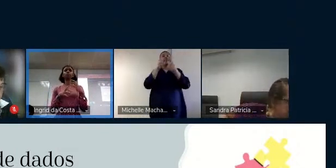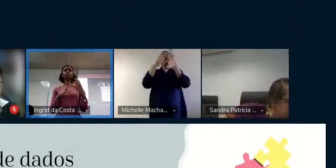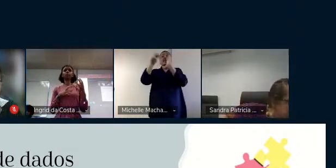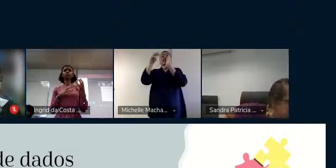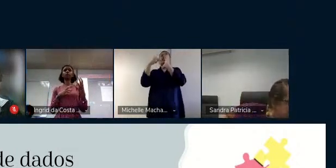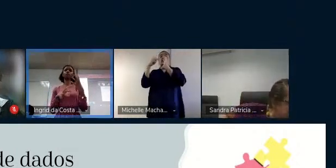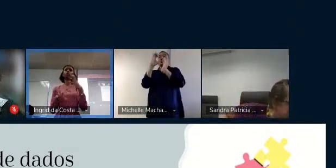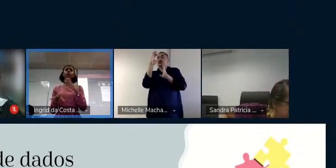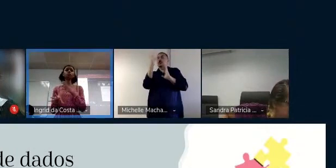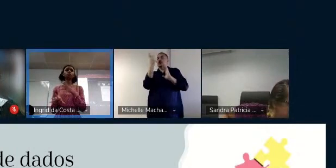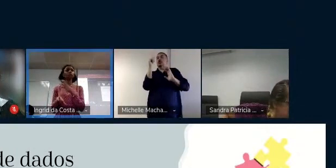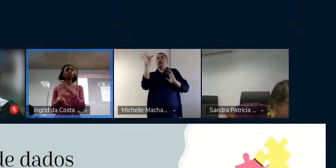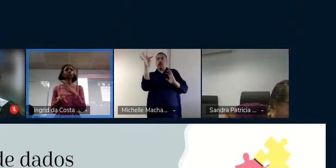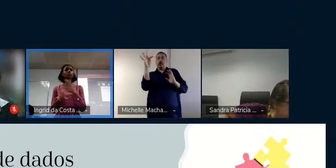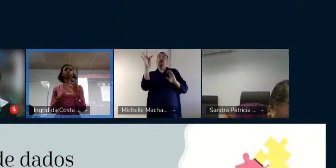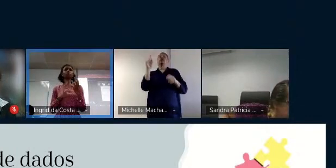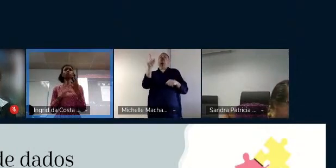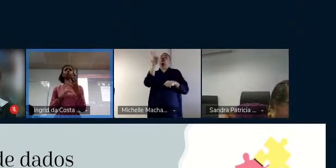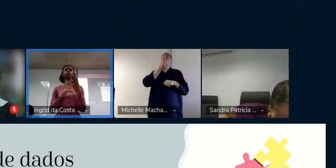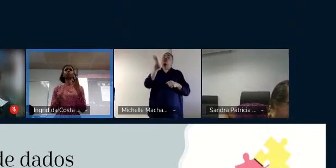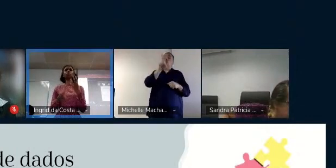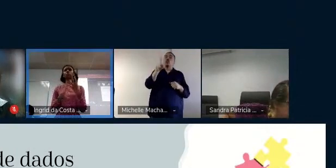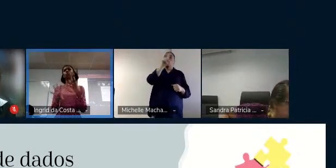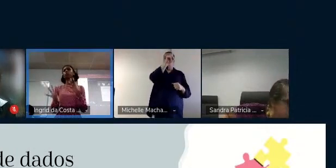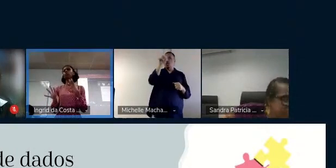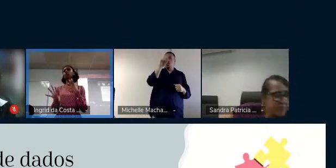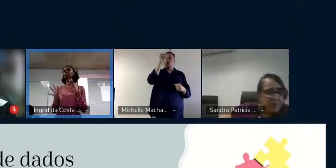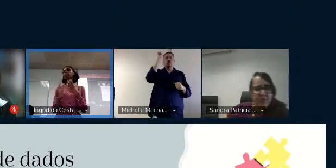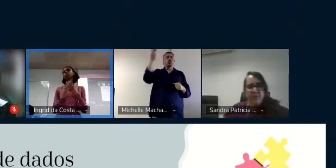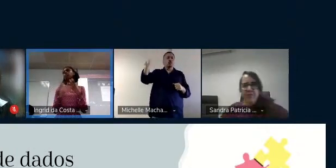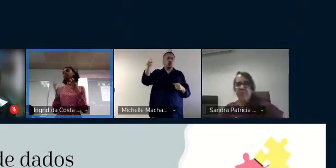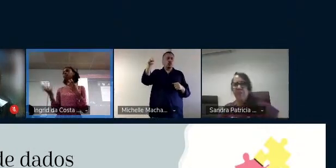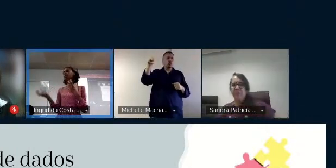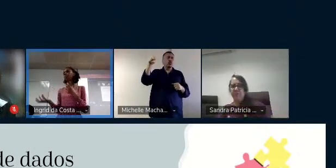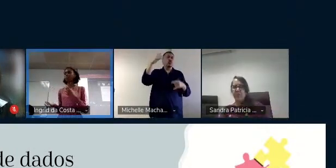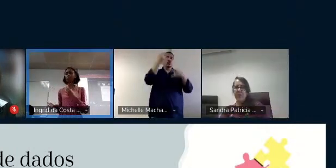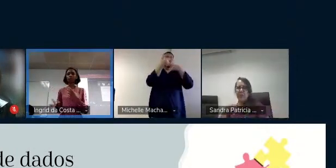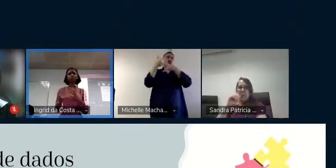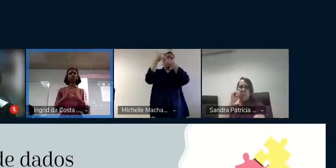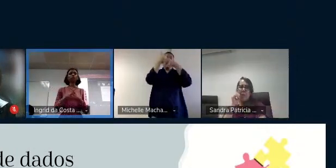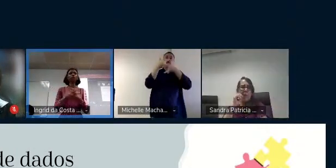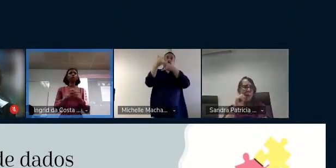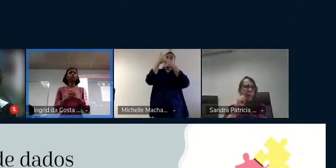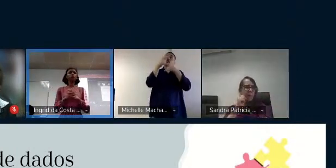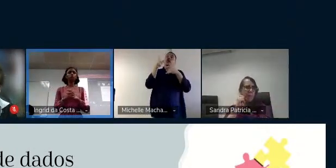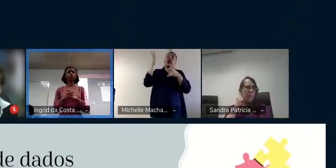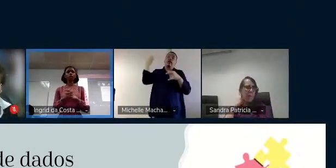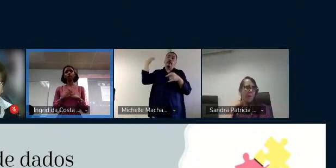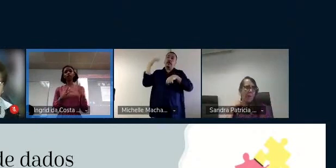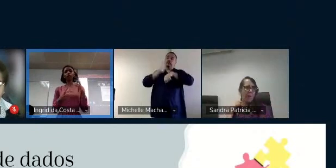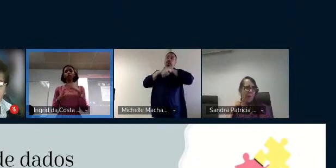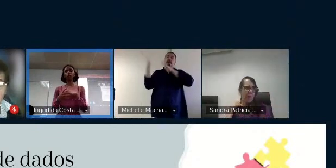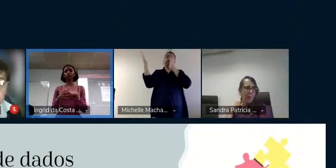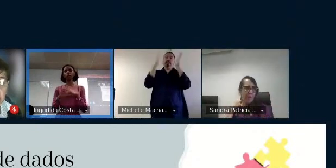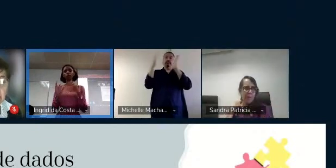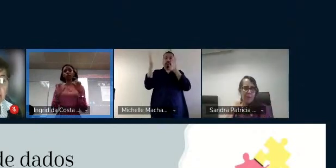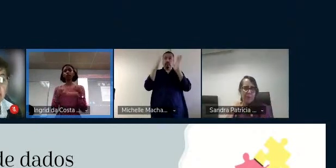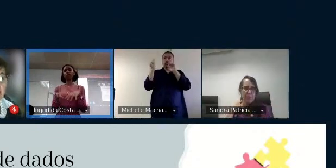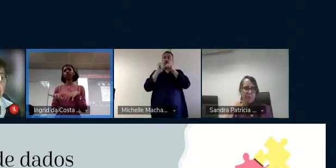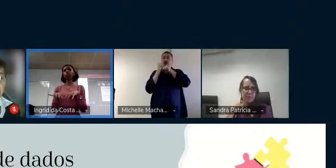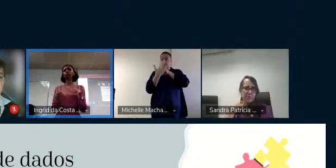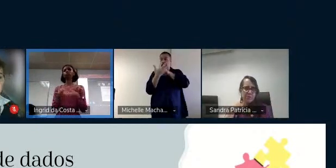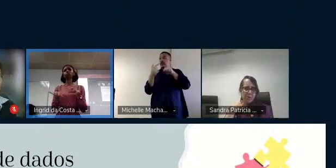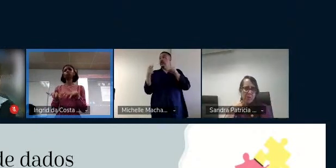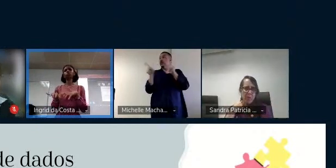pela plataforma do Zoom, então foi totalmente remoto, porque foi no tempo da pandemia. E a coleta de